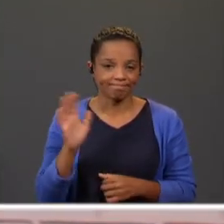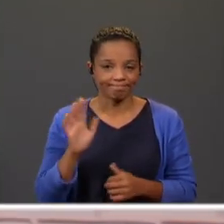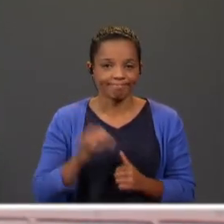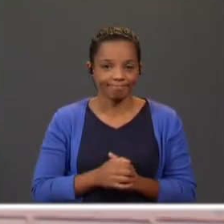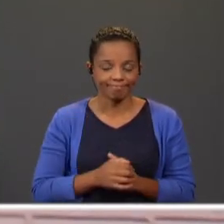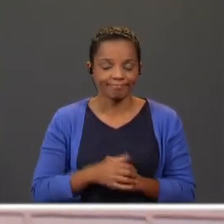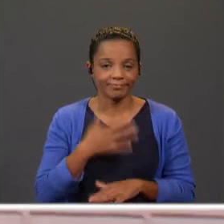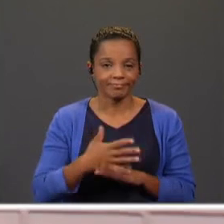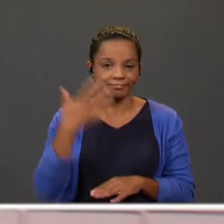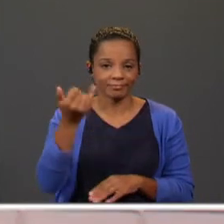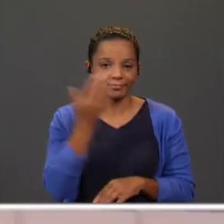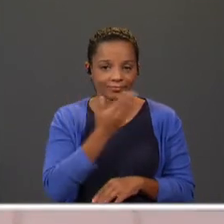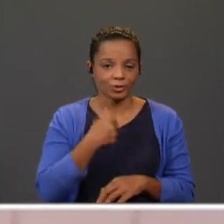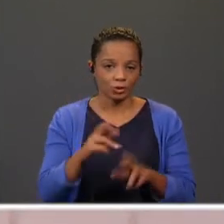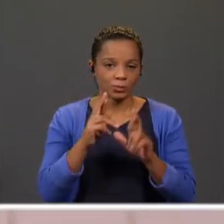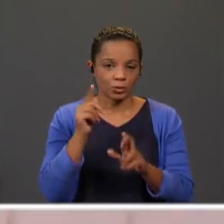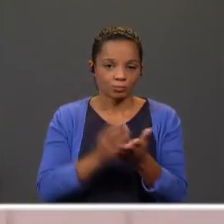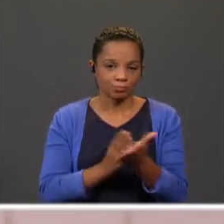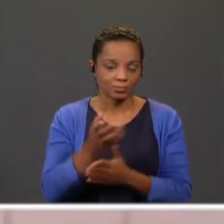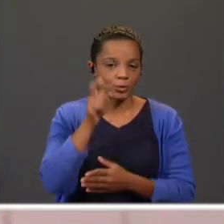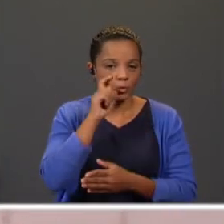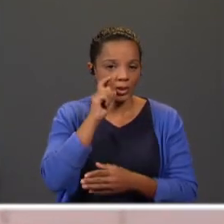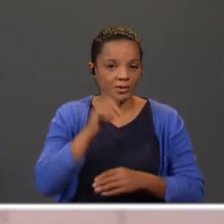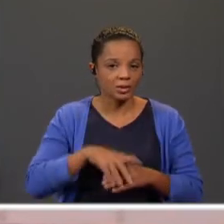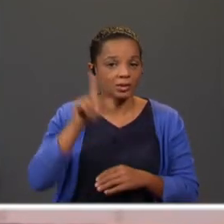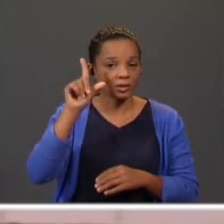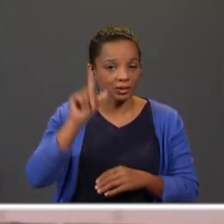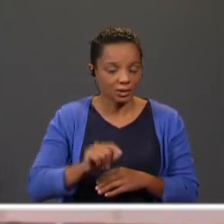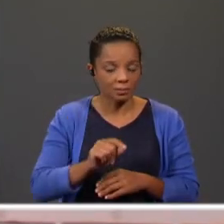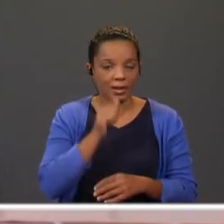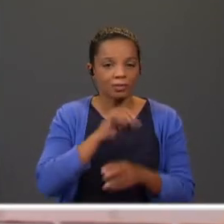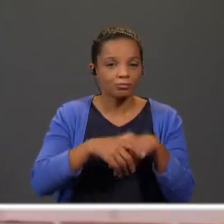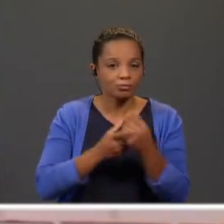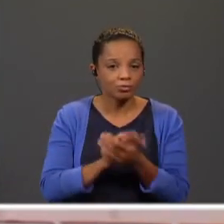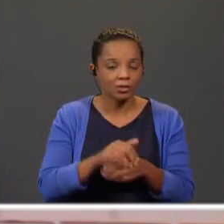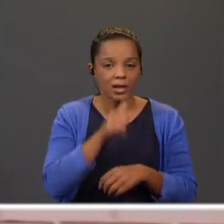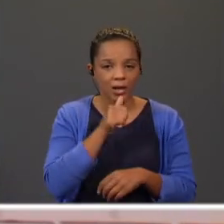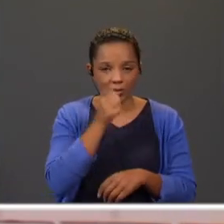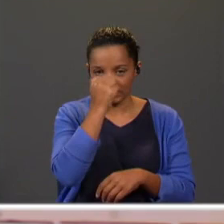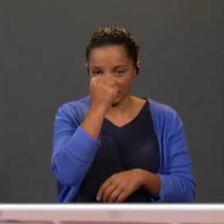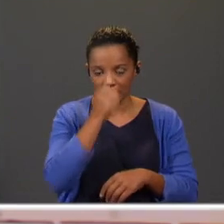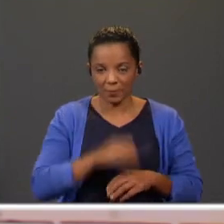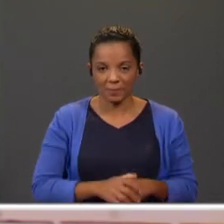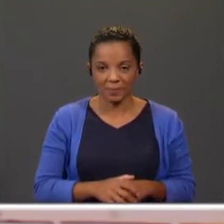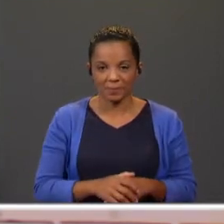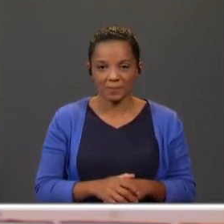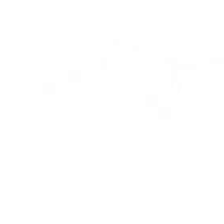-me. Até o próximo bloco. Espero que te mantenhas em segurança e não te esqueças de lavar as mãos com água e sabão.